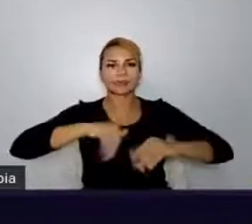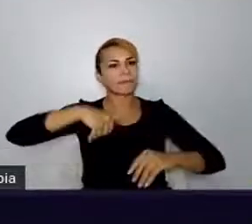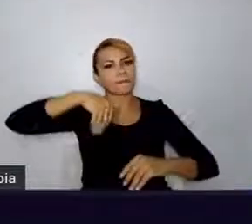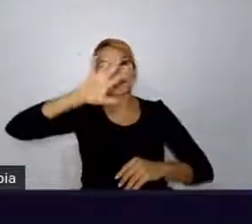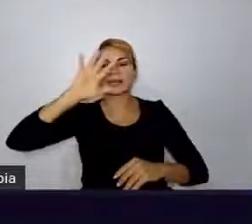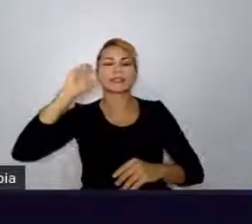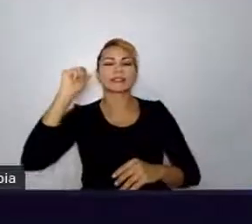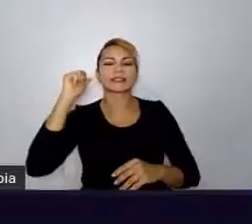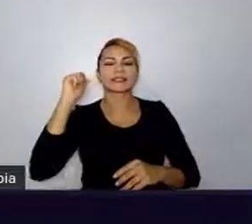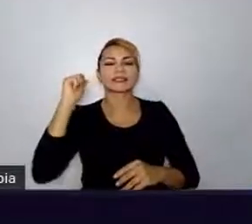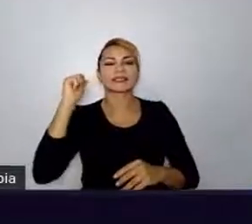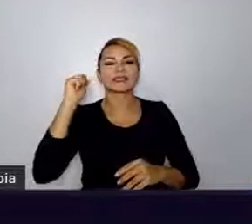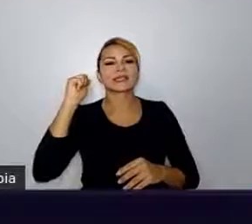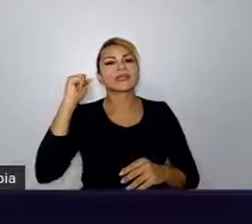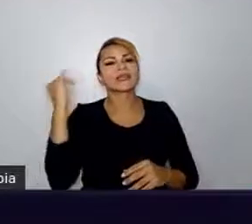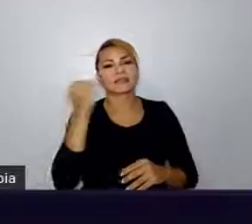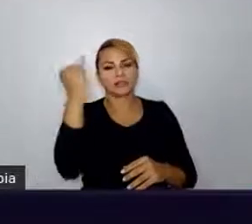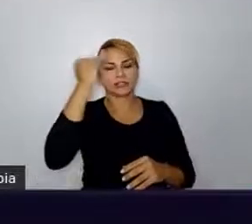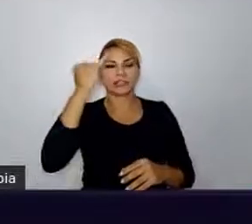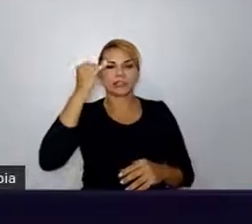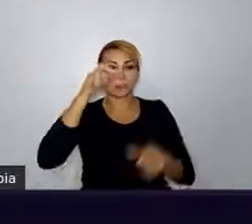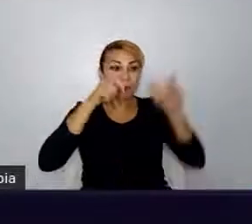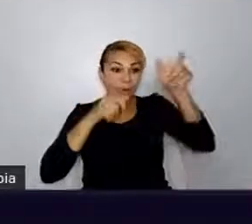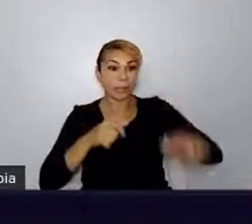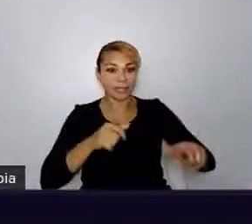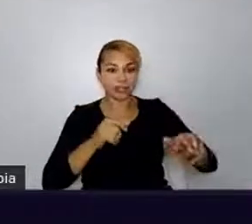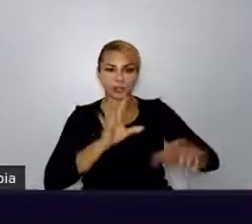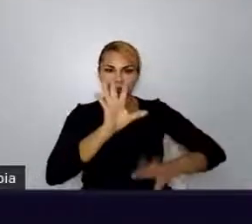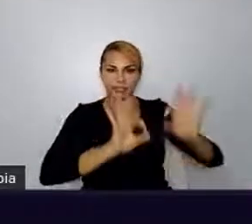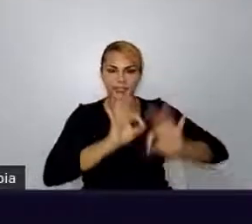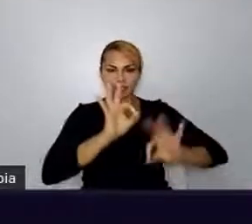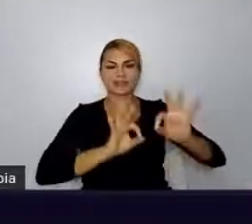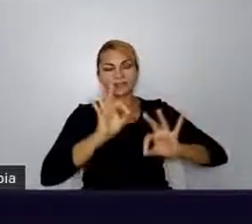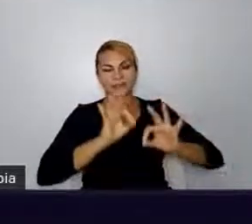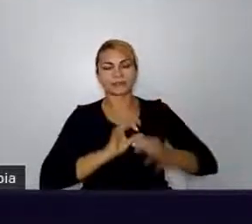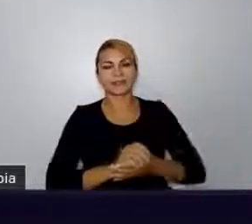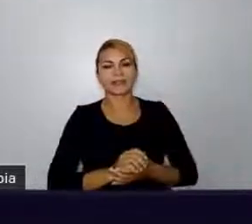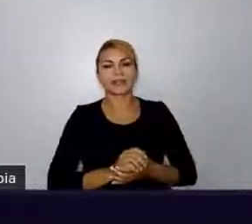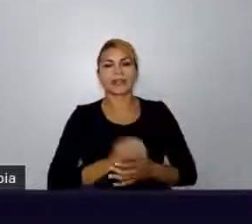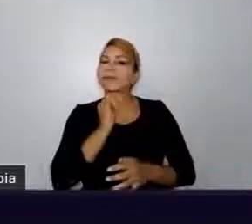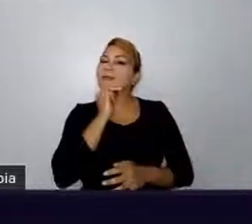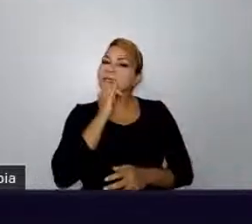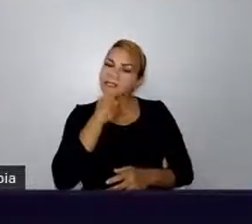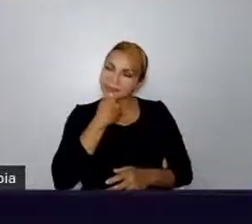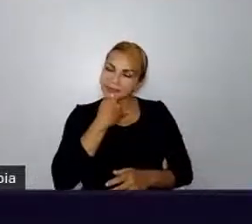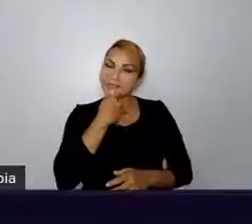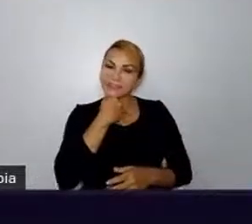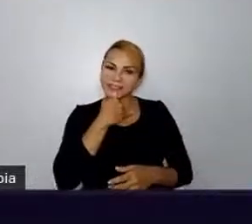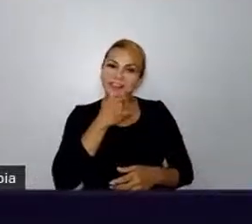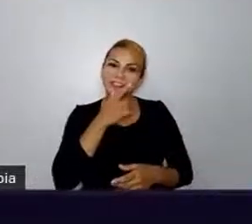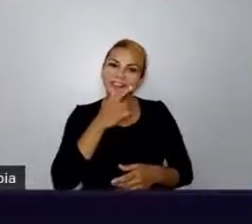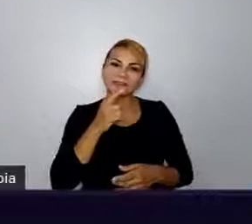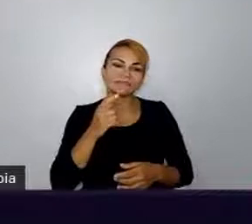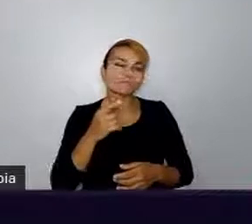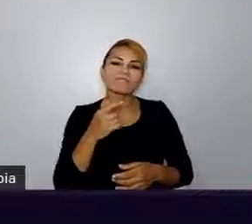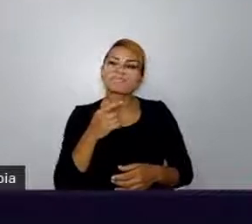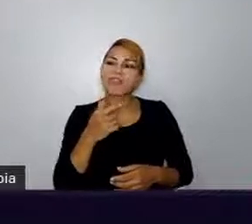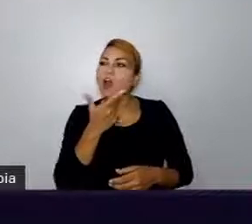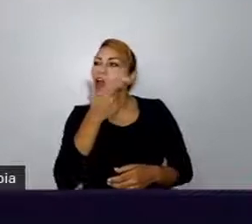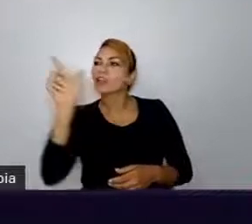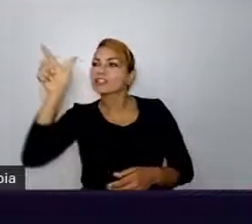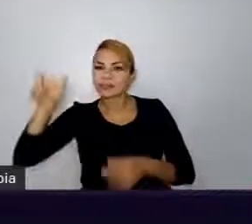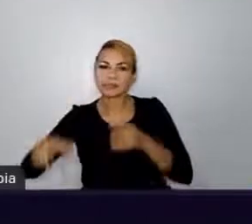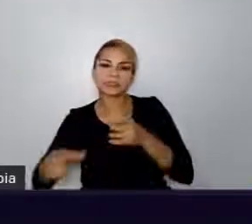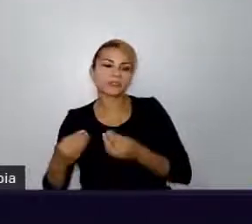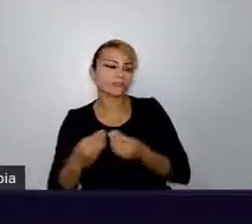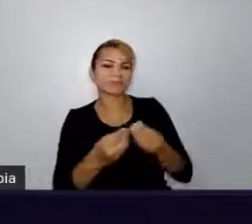pessoa desenvolvedora. Mas, infelizmente, ainda é muito subestimada. E essa classificação da